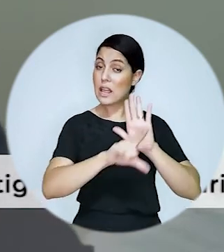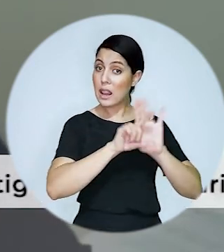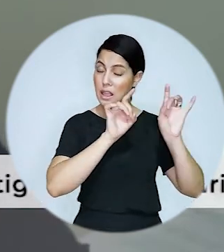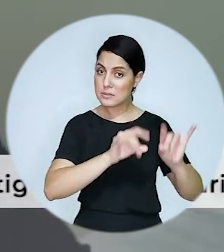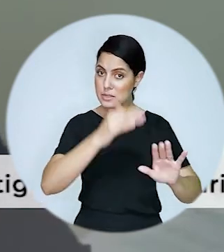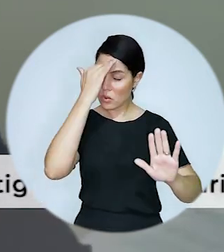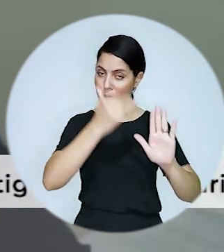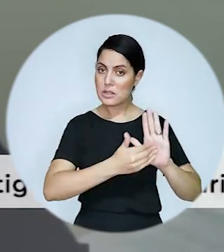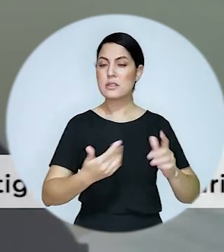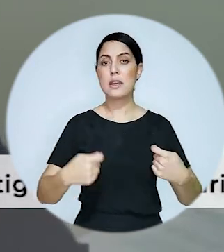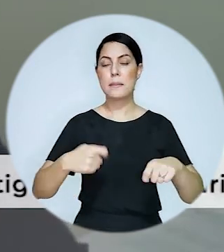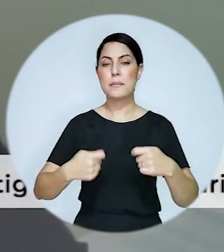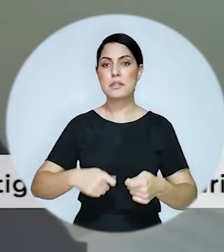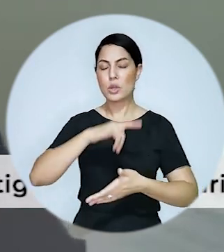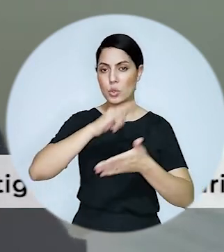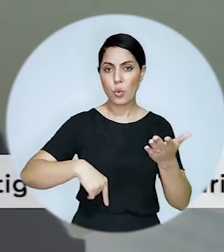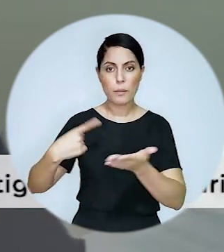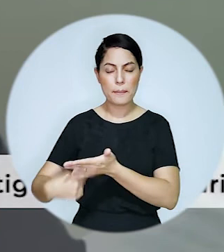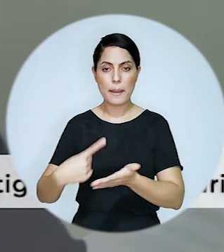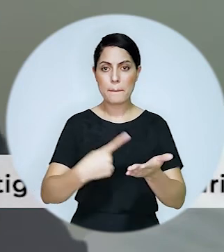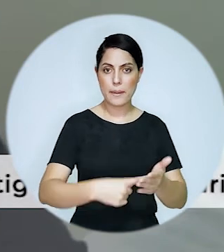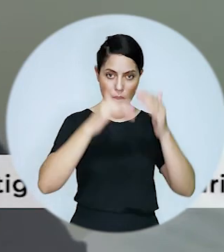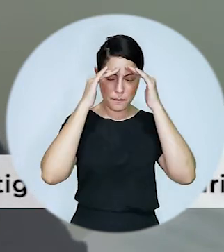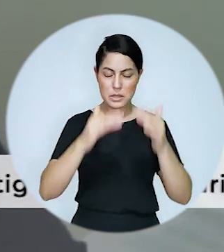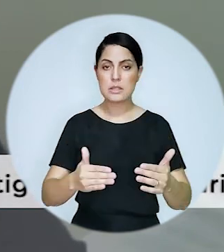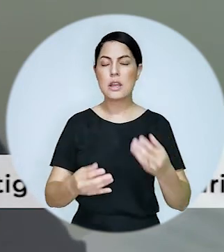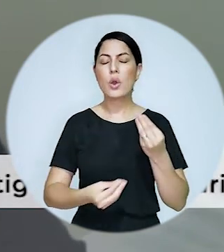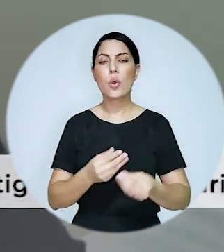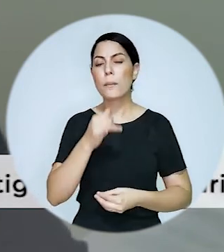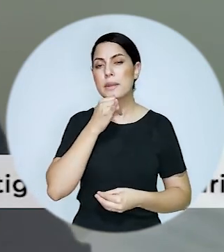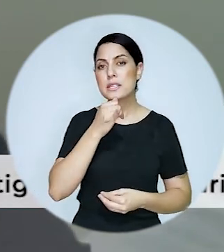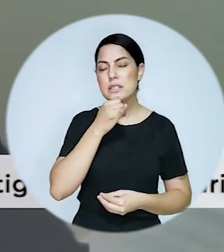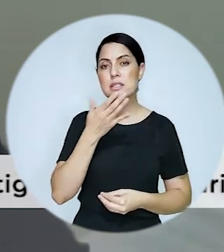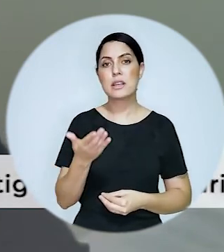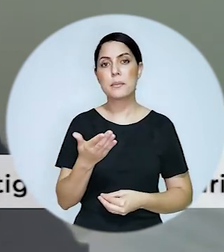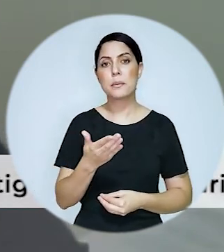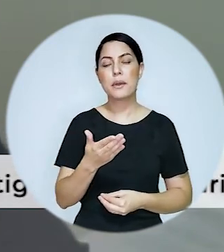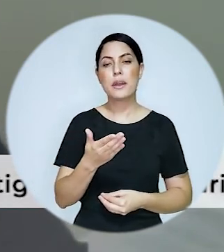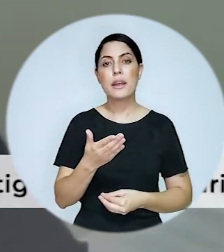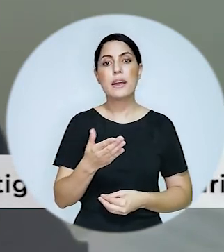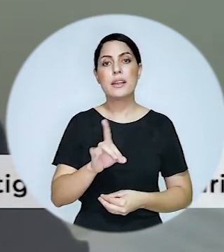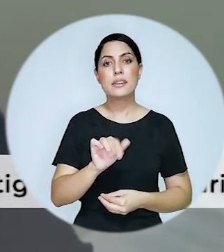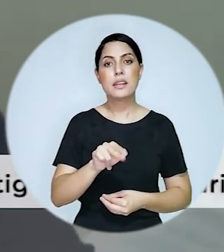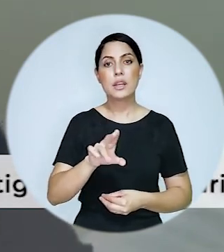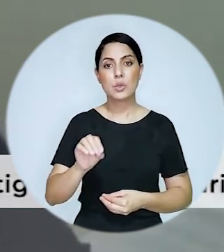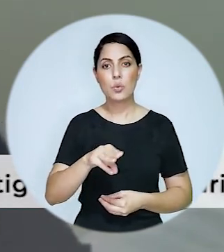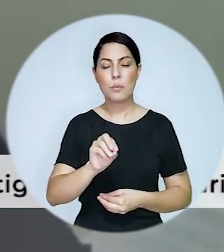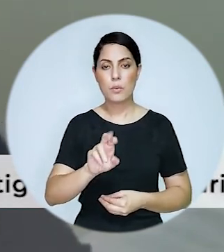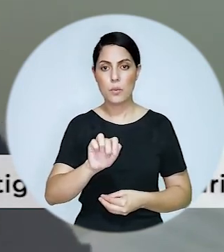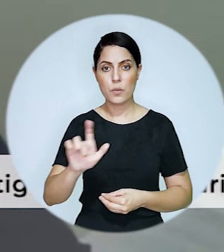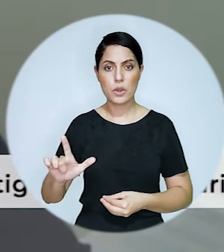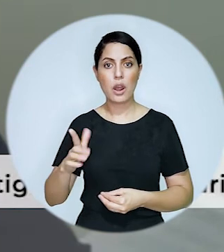seja em situações em que for alegada indenização por morais situações da espécie que se atenham a